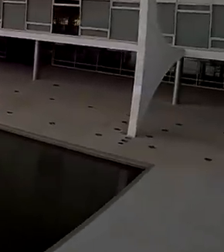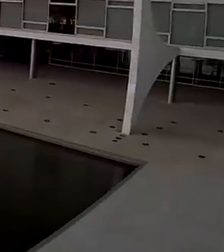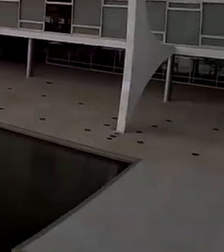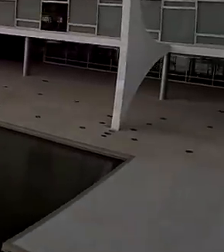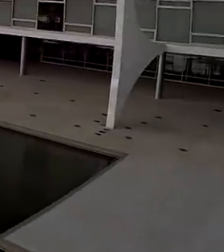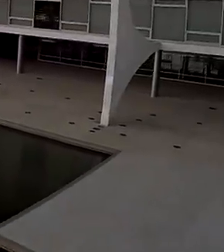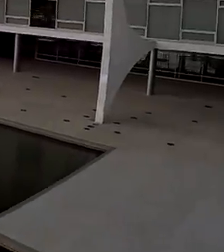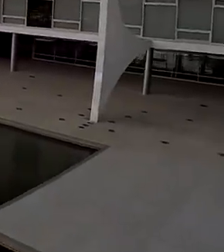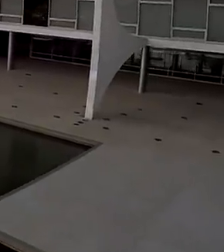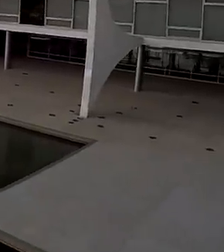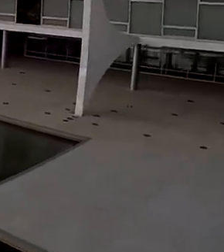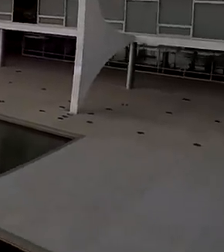Transcrição e por Quintena Coelho